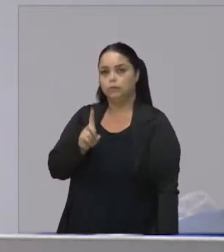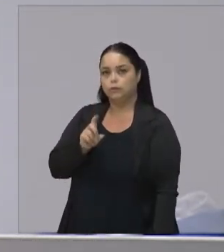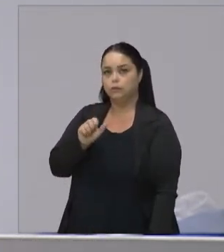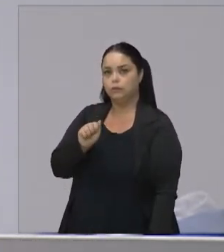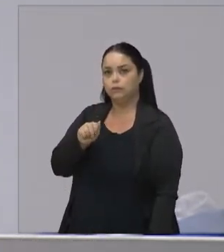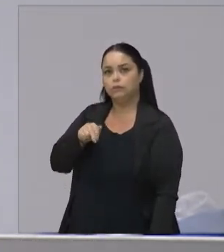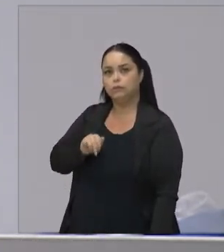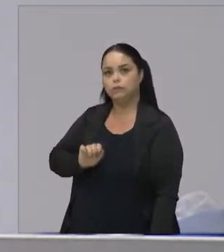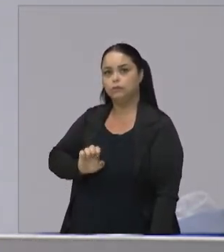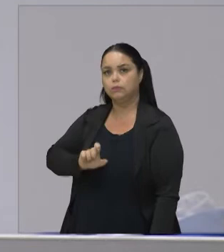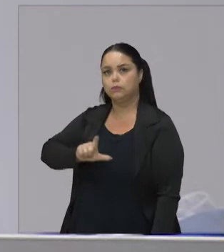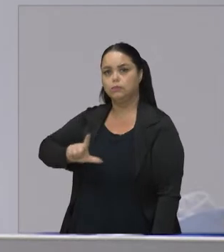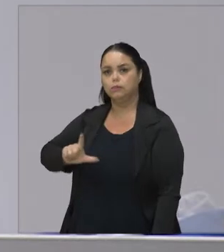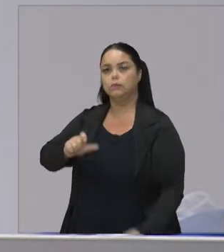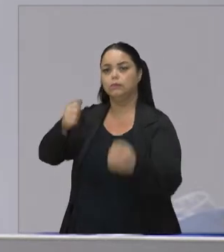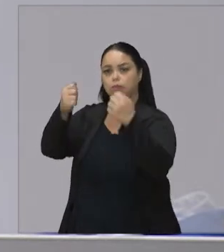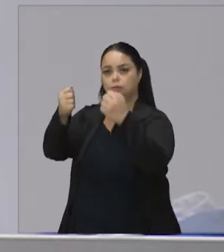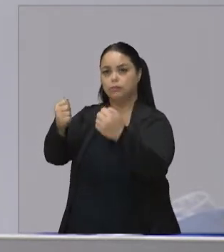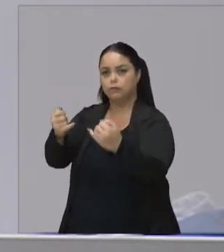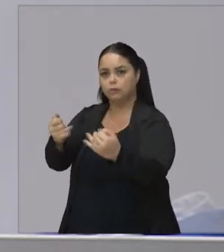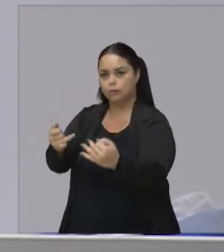Falou